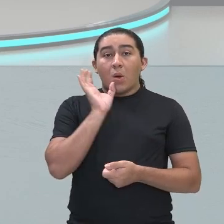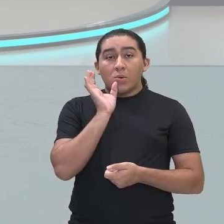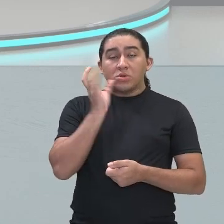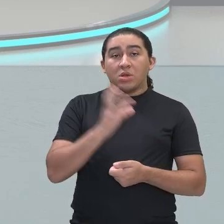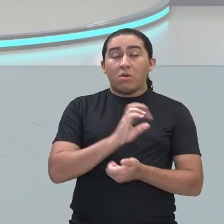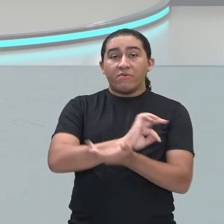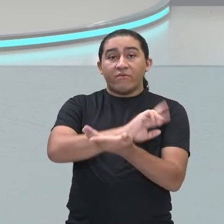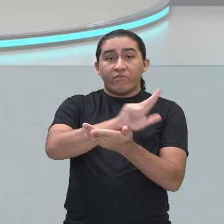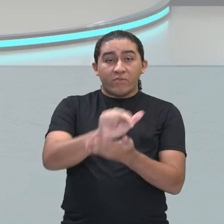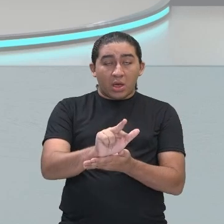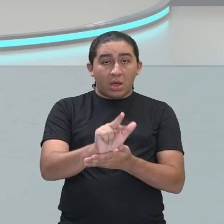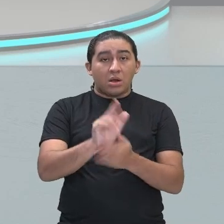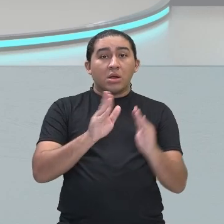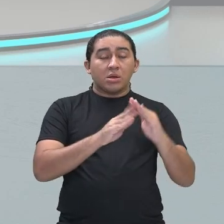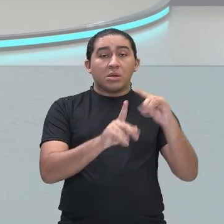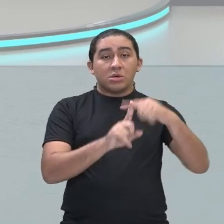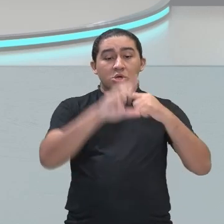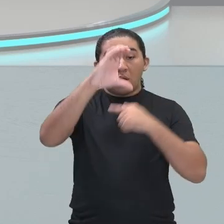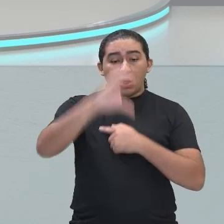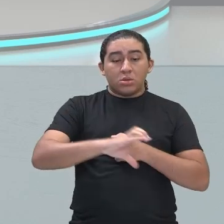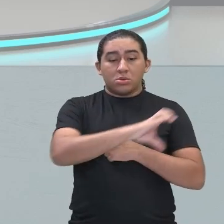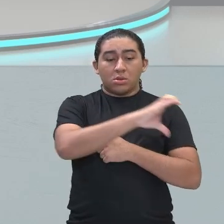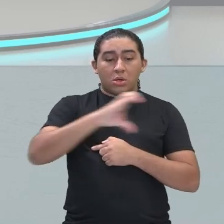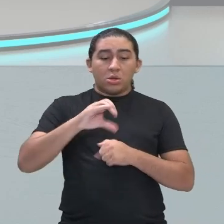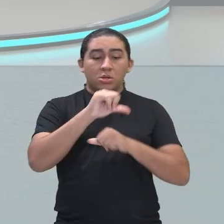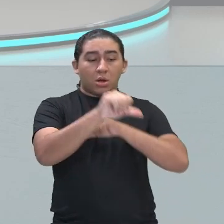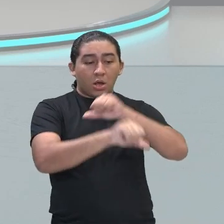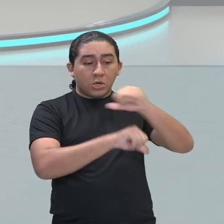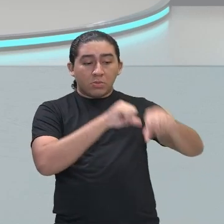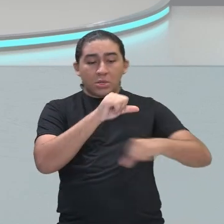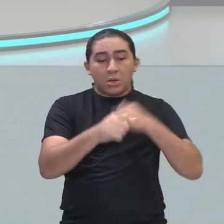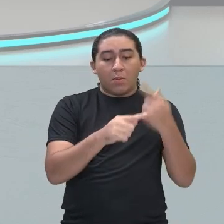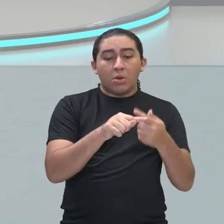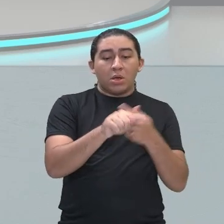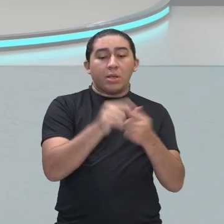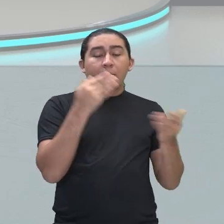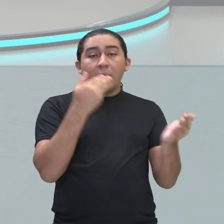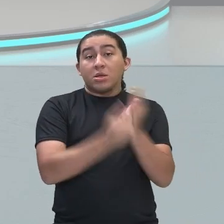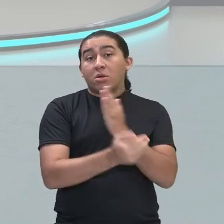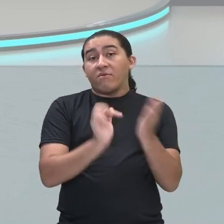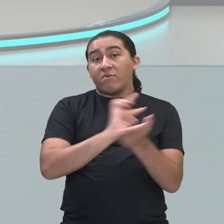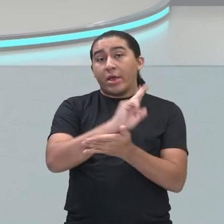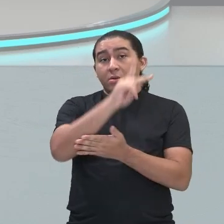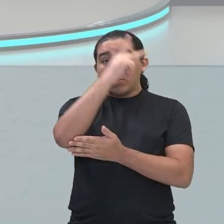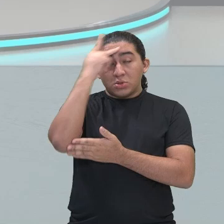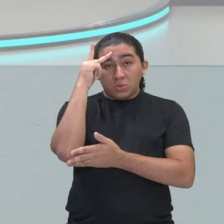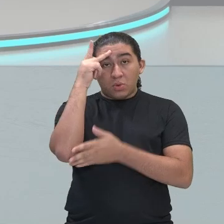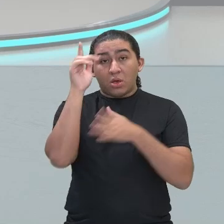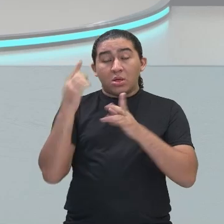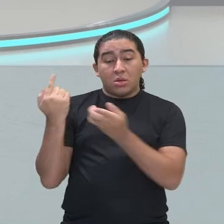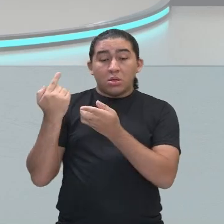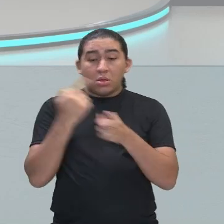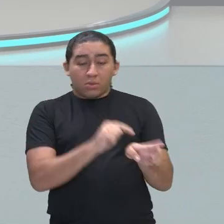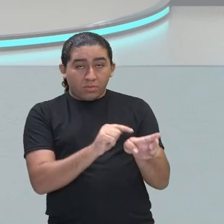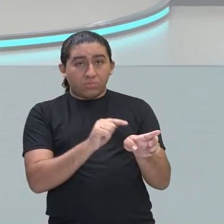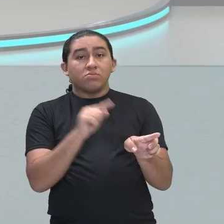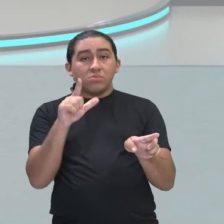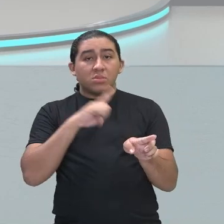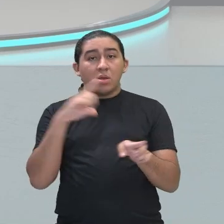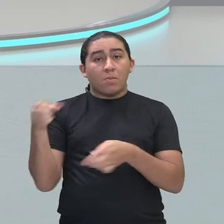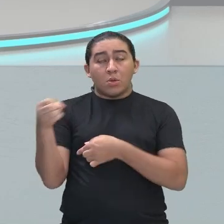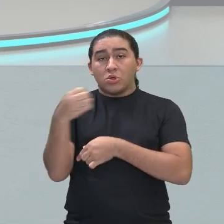e, como a Igreja começou a perder muitos adeptos, houve a contra-reforma, uma